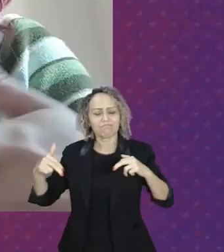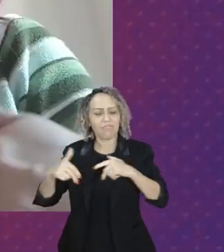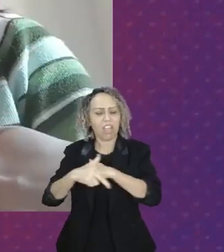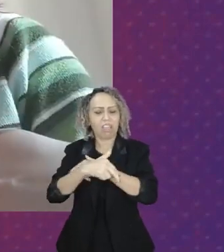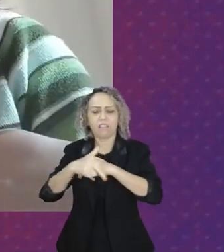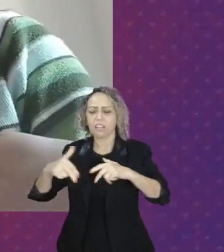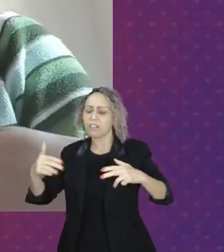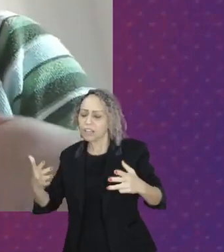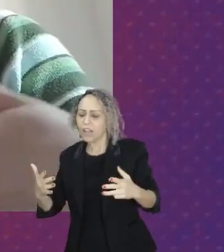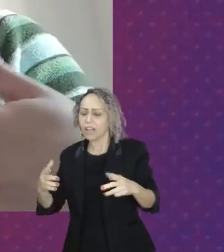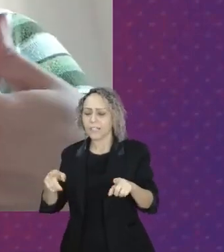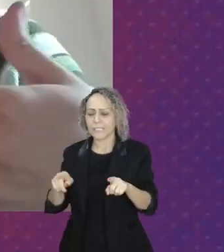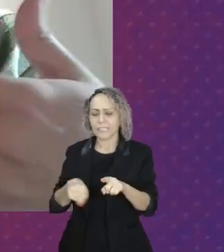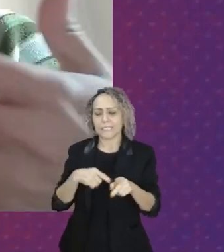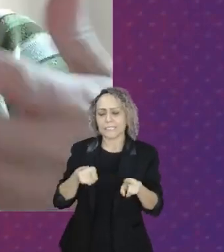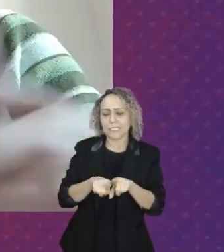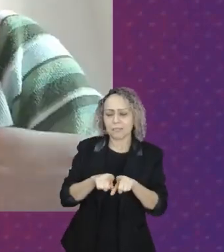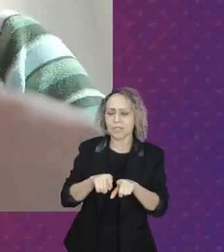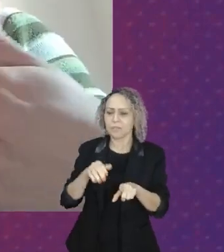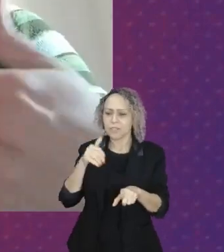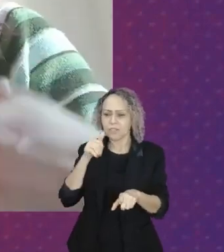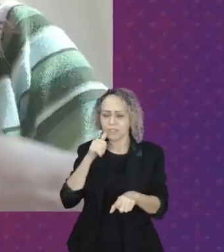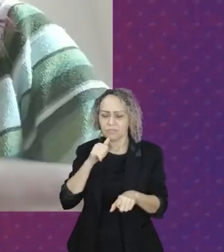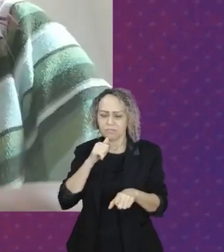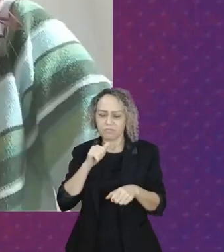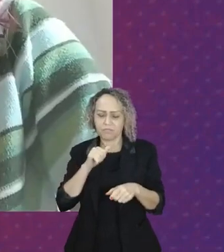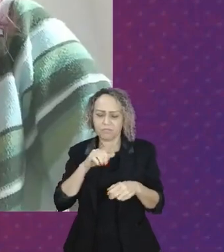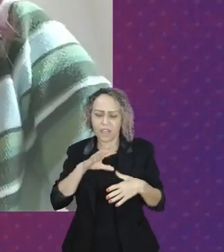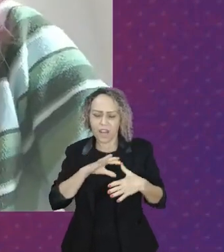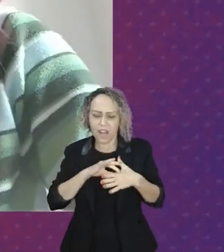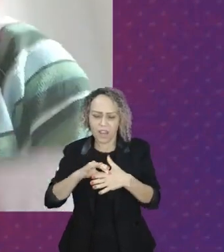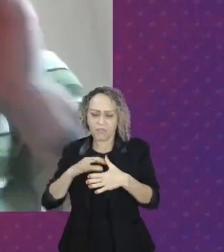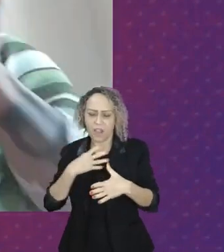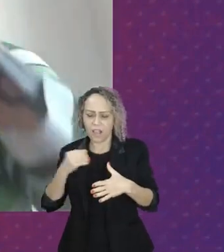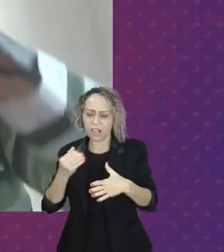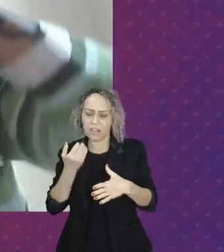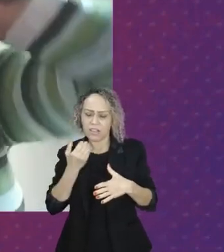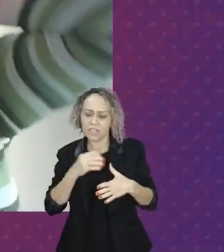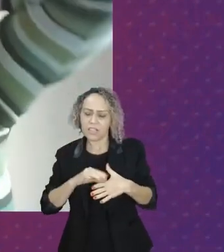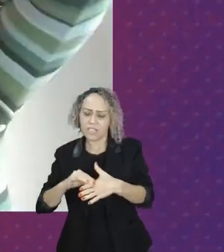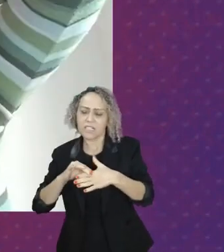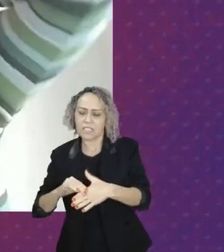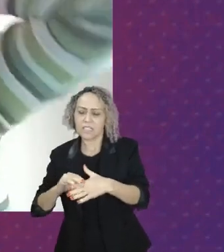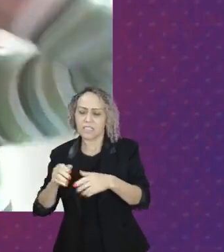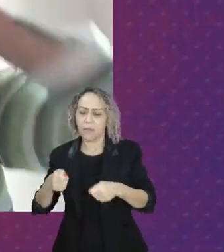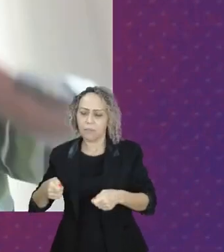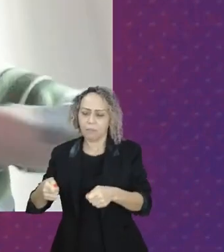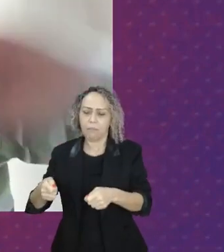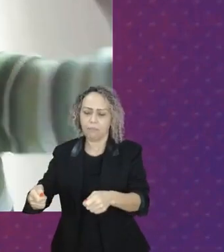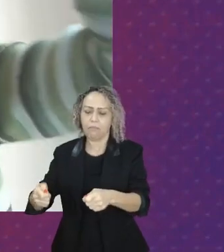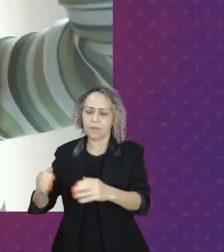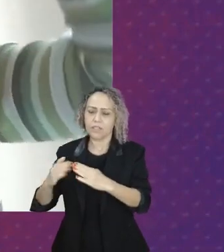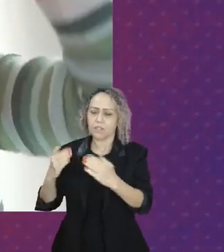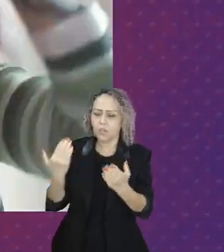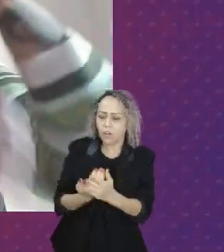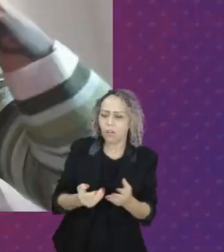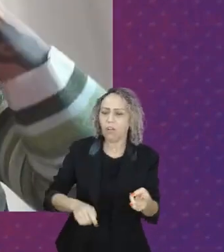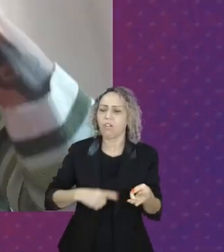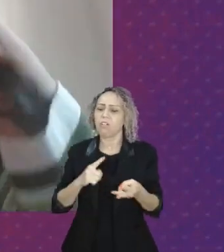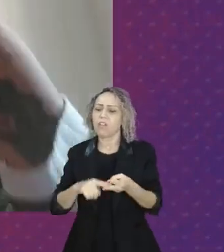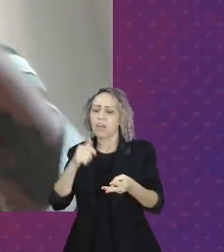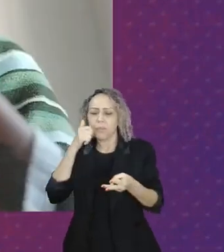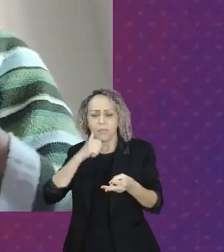até o trabalho, levar a criança na escola, geralmente ser responsável pelo cuidado de outras parentes da família quando estão doentes, então para levar num